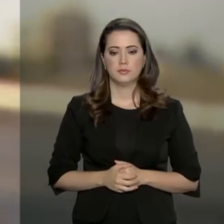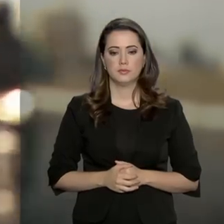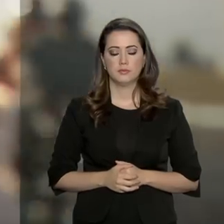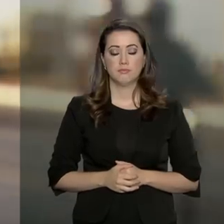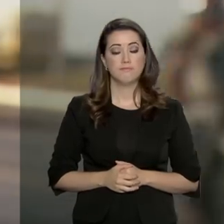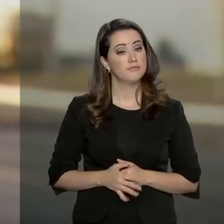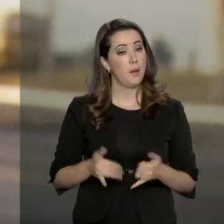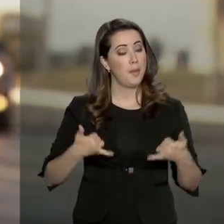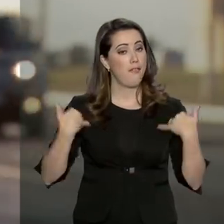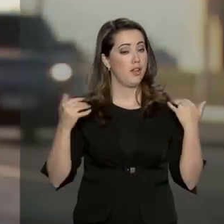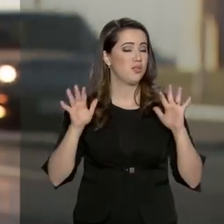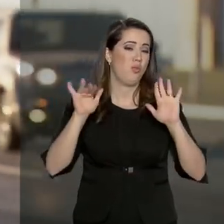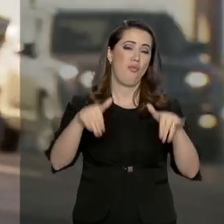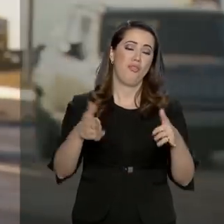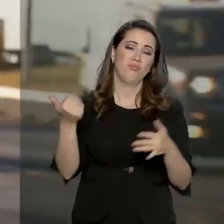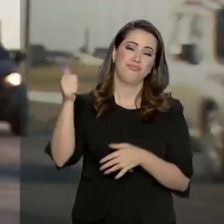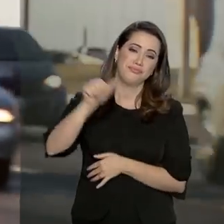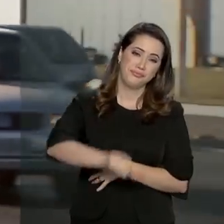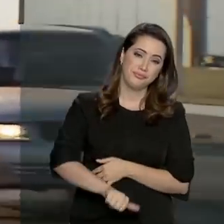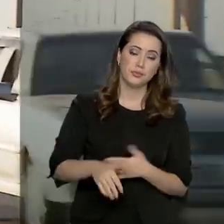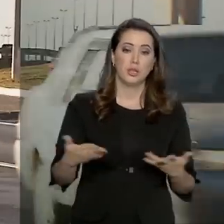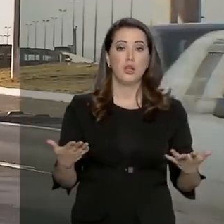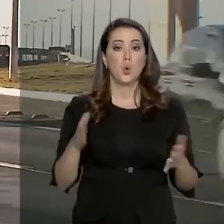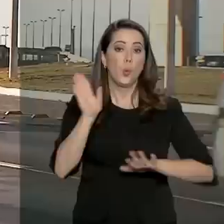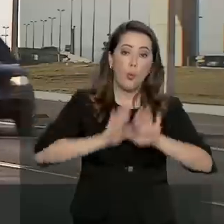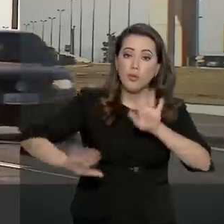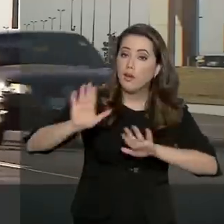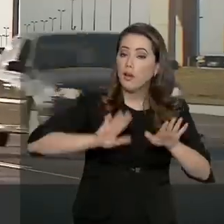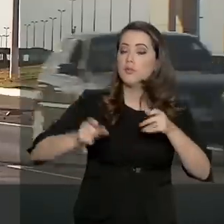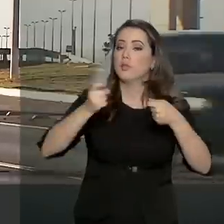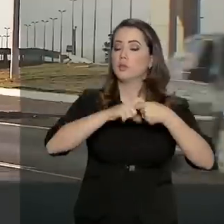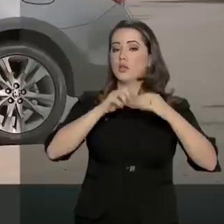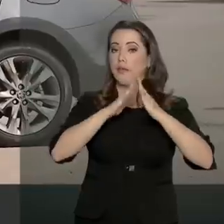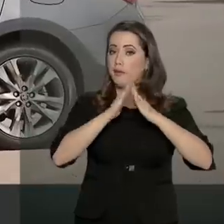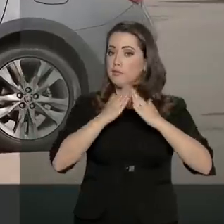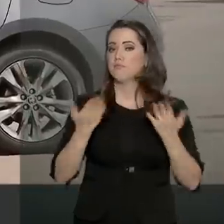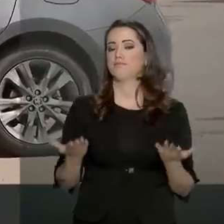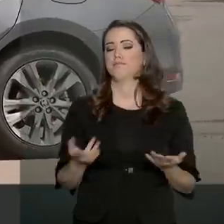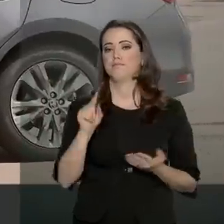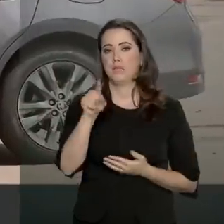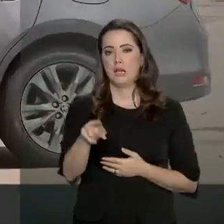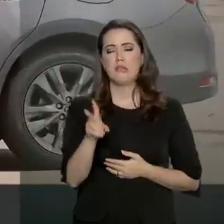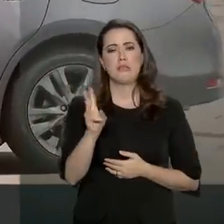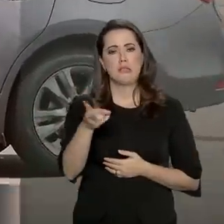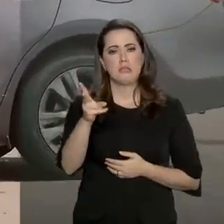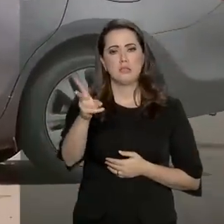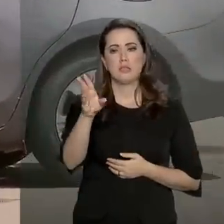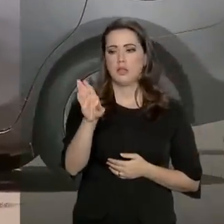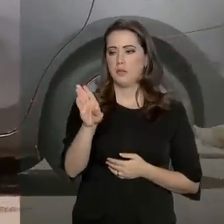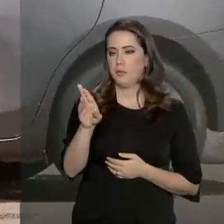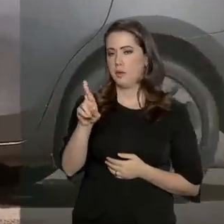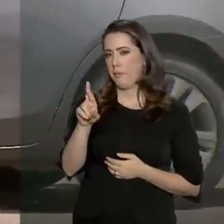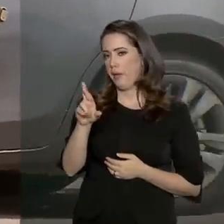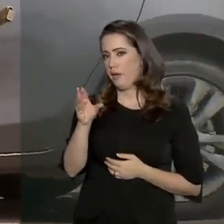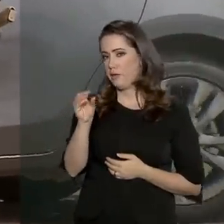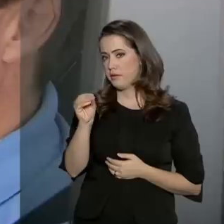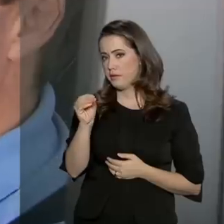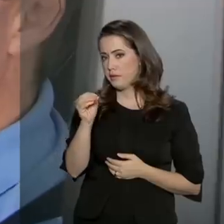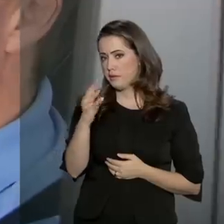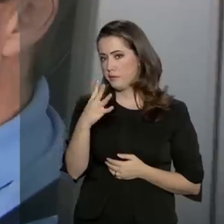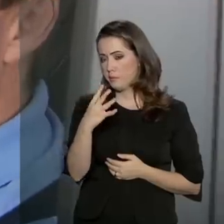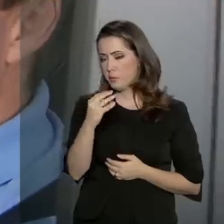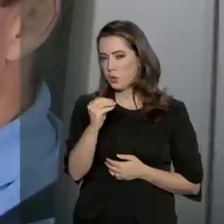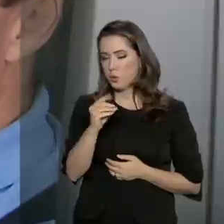Para a festa não terminar mal, todo o cuidado na volta para casa é pouco. Geraldo pega a BR-040 quase todo